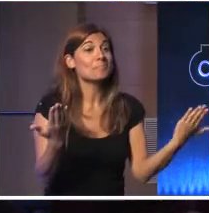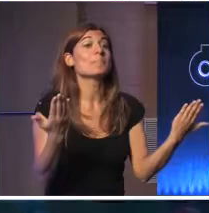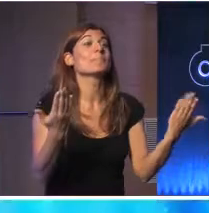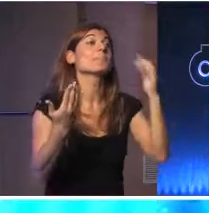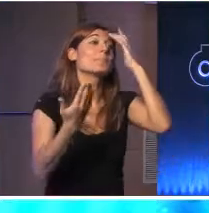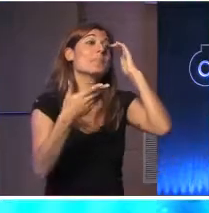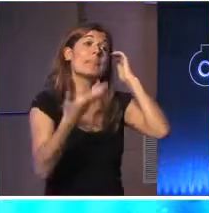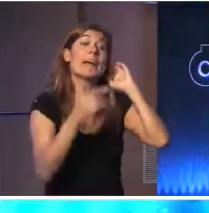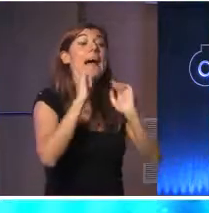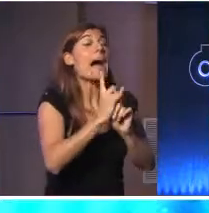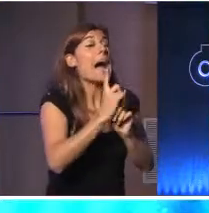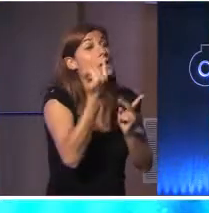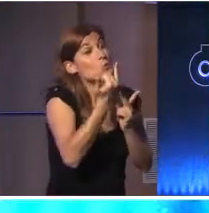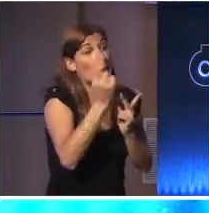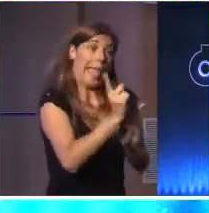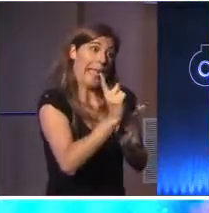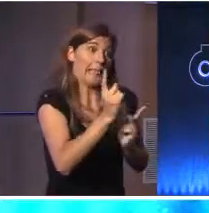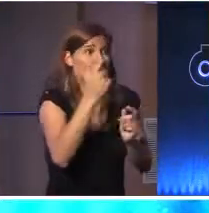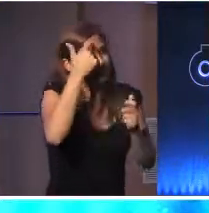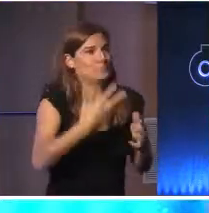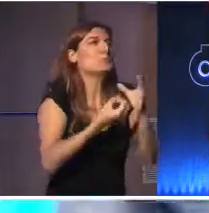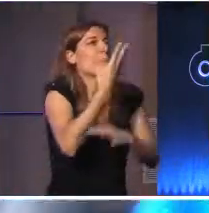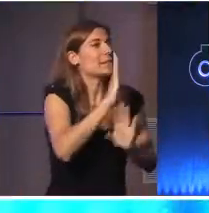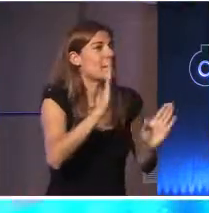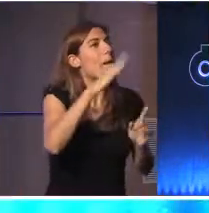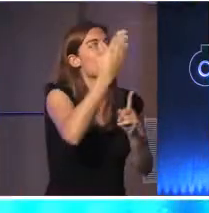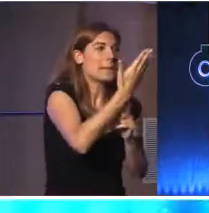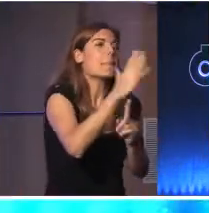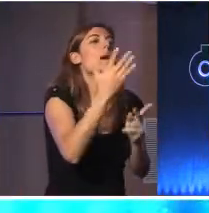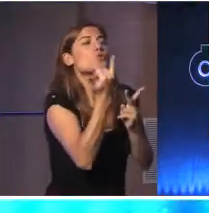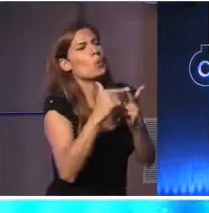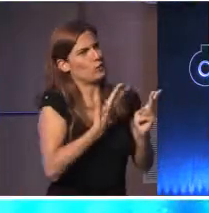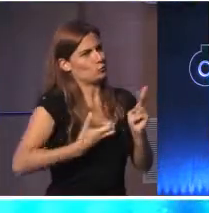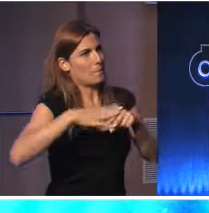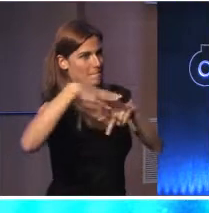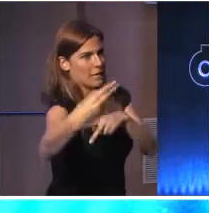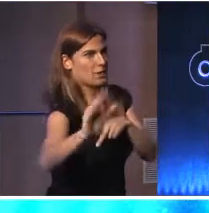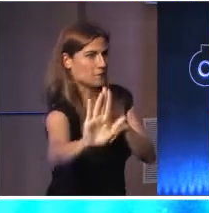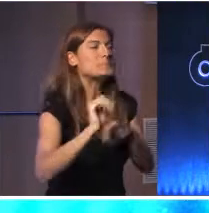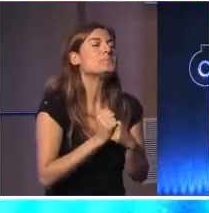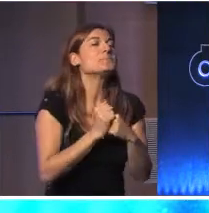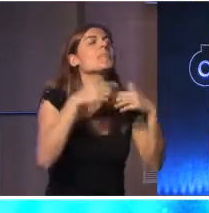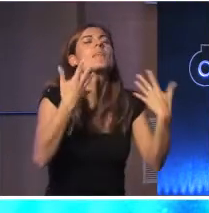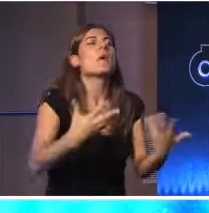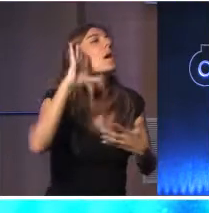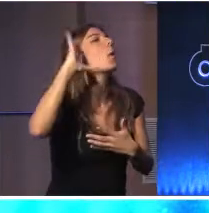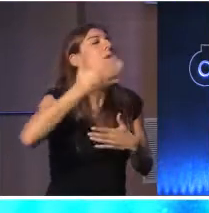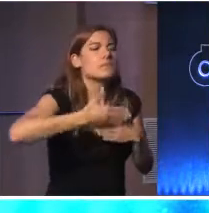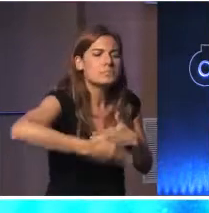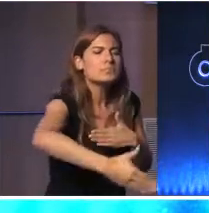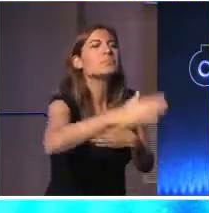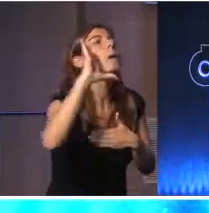Portanto, esta era a segunda surpresa que eu lhes queria apresentar, embora seja a primeira, porque a segunda vem mais tarde. O que é que vai acontecer agora,